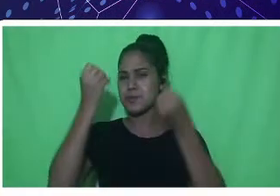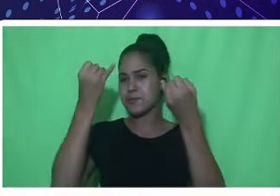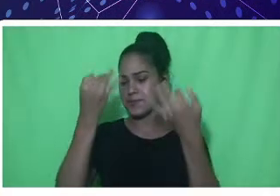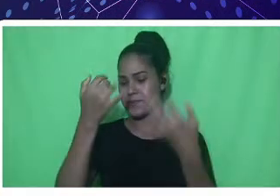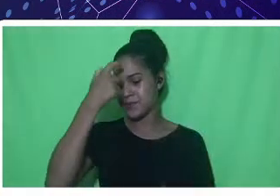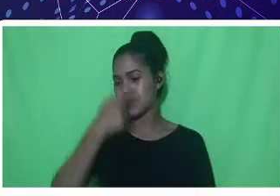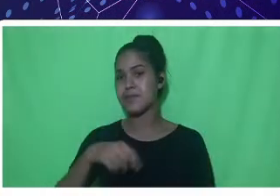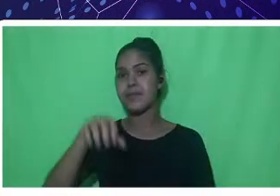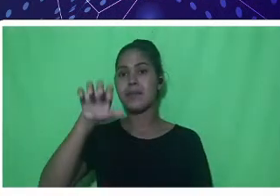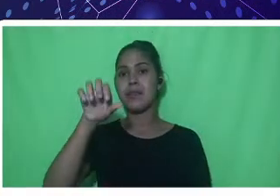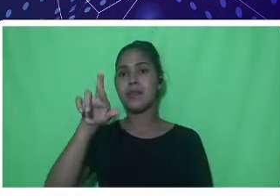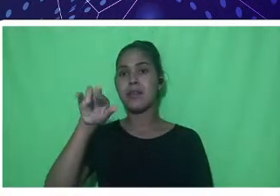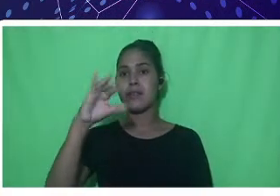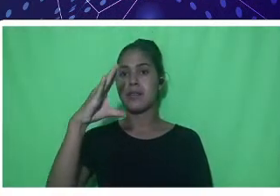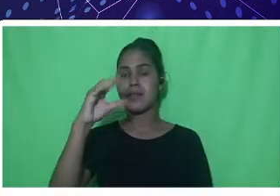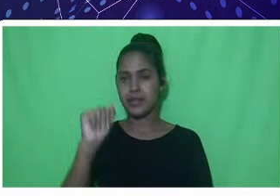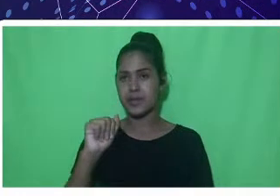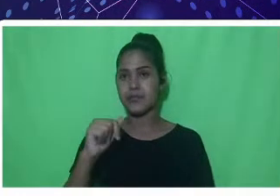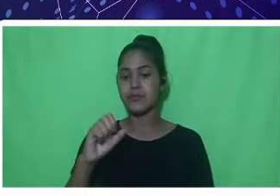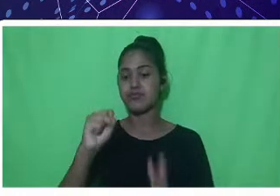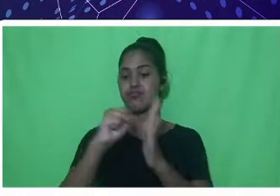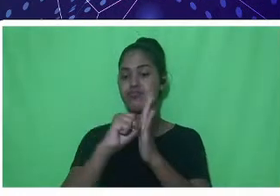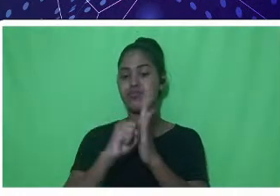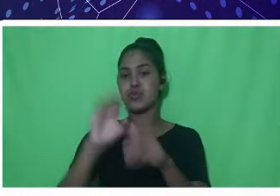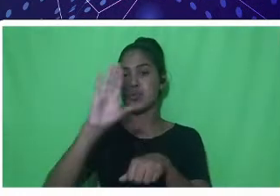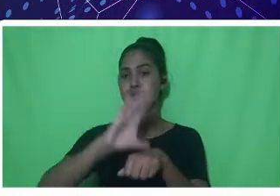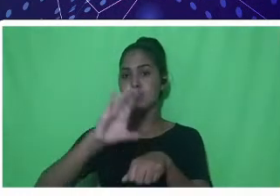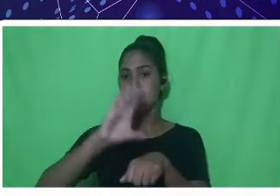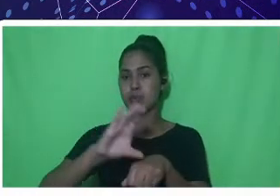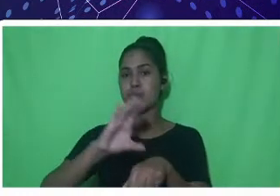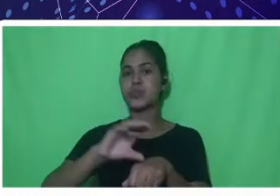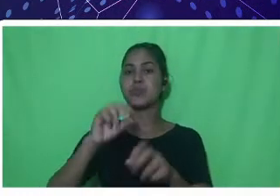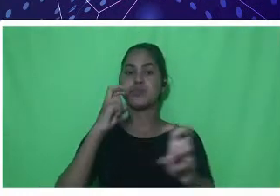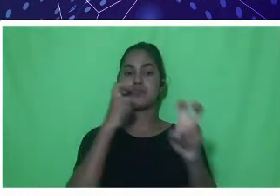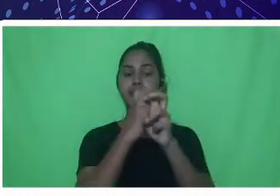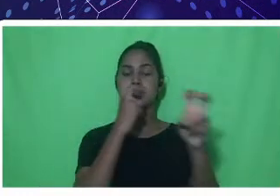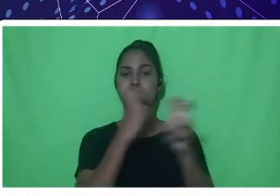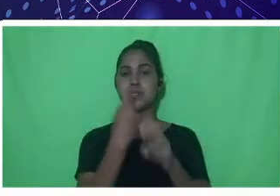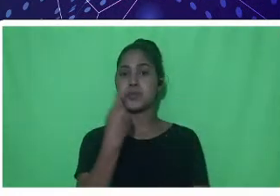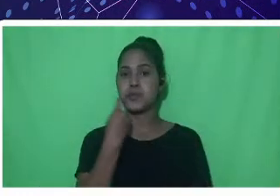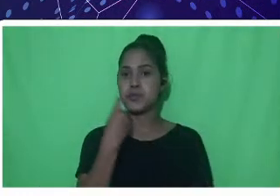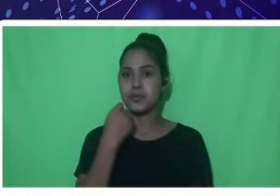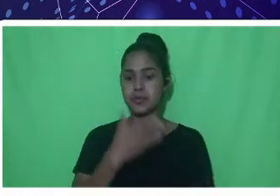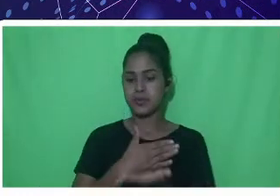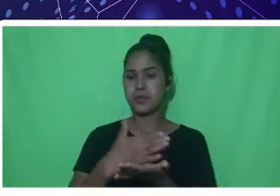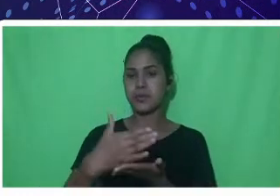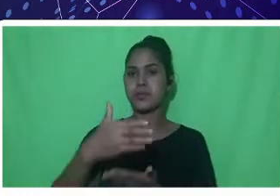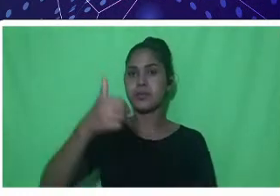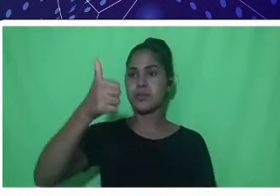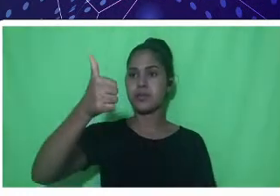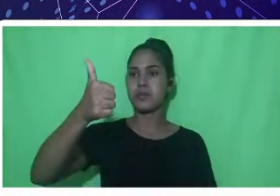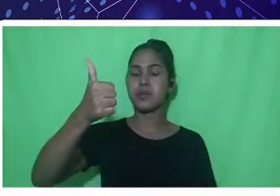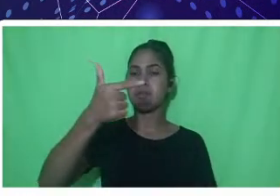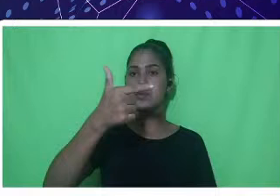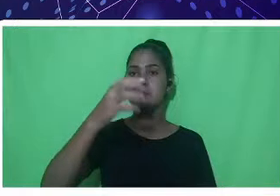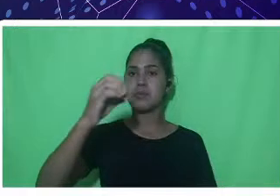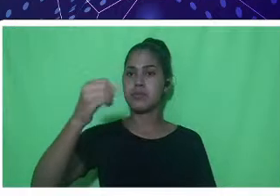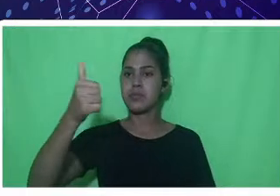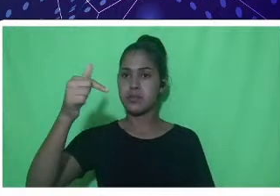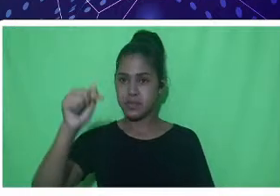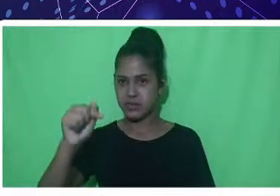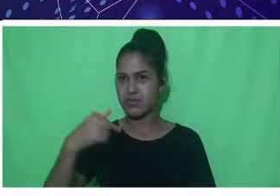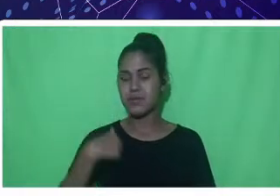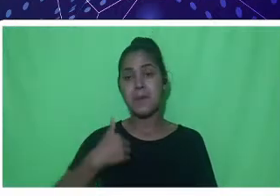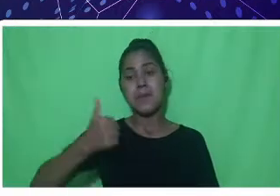eu estou no oitavo período do curso, eu ingressei em 2017, no primeiro momento eu não pretendia ficar no curso,